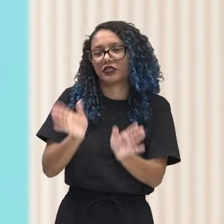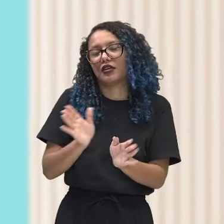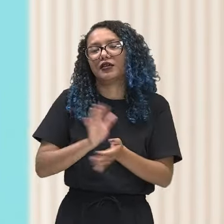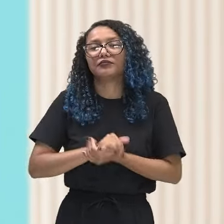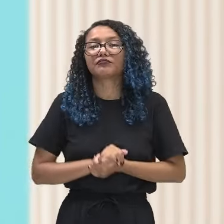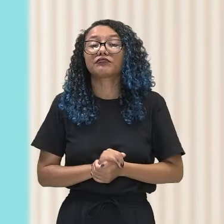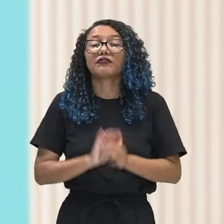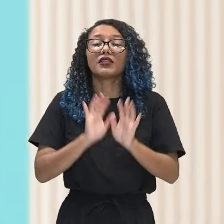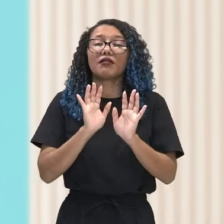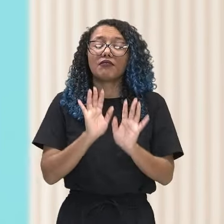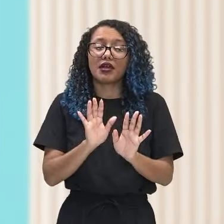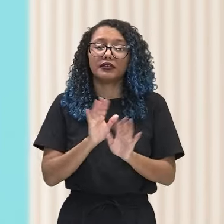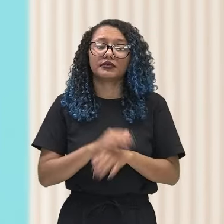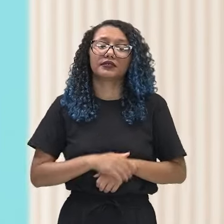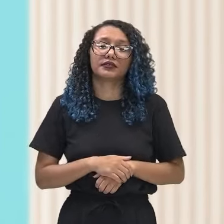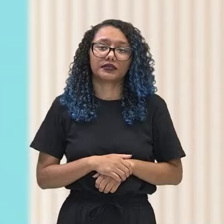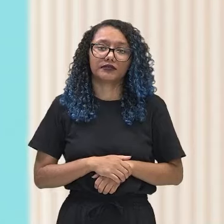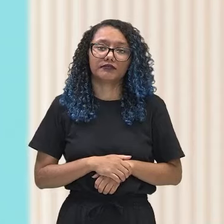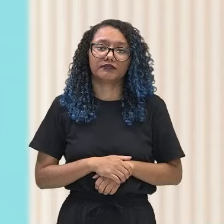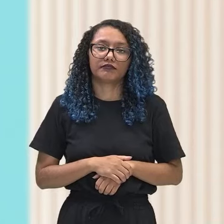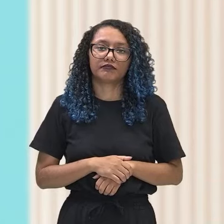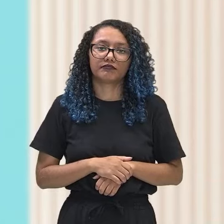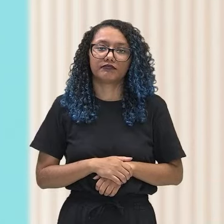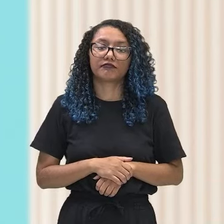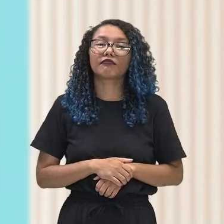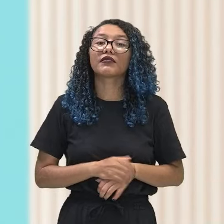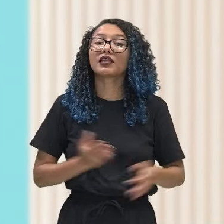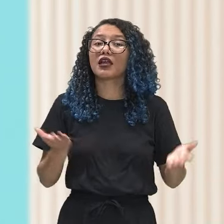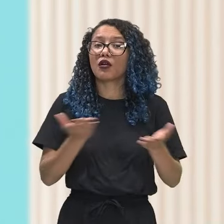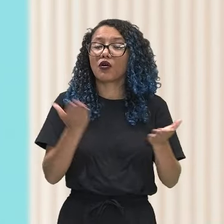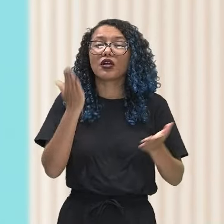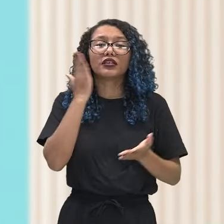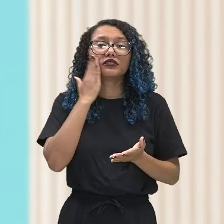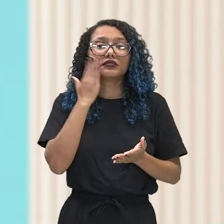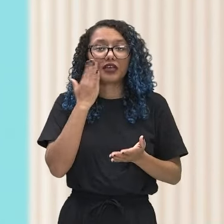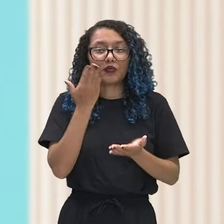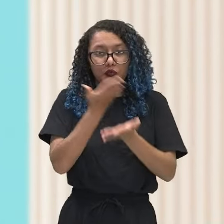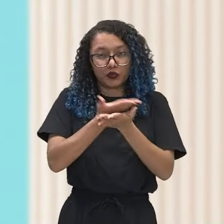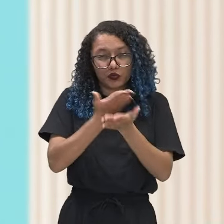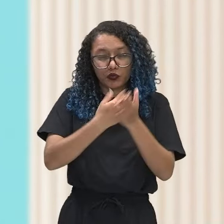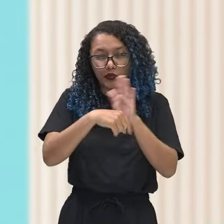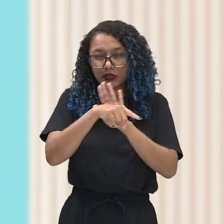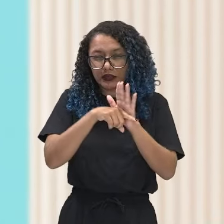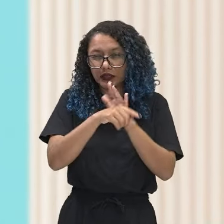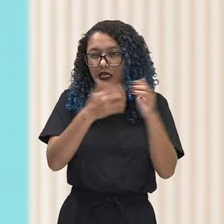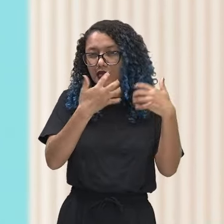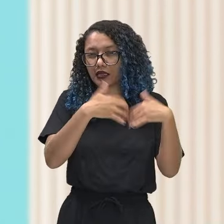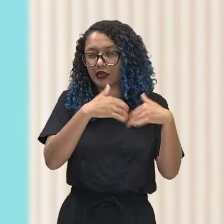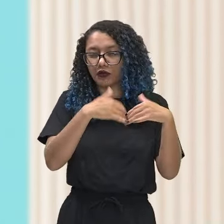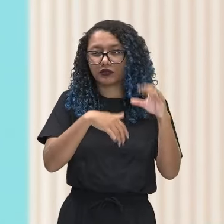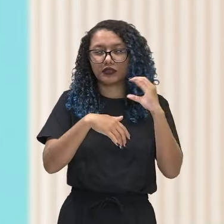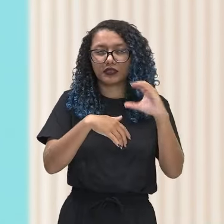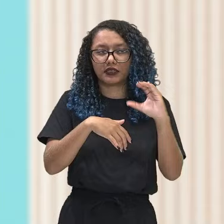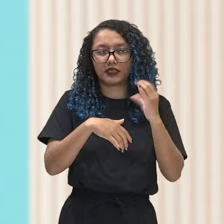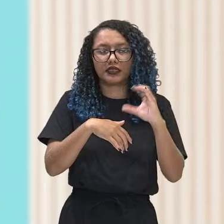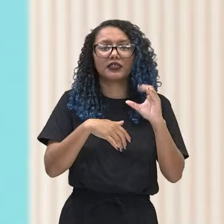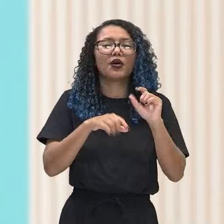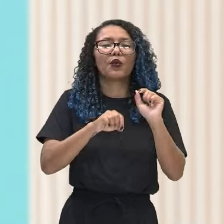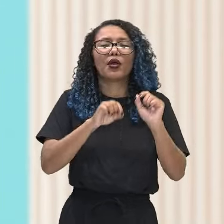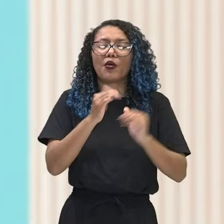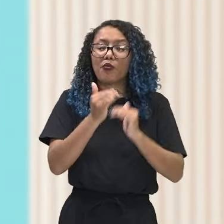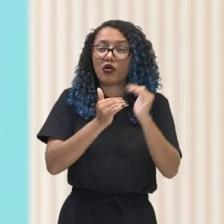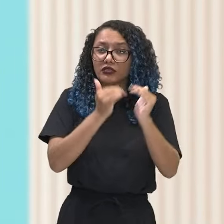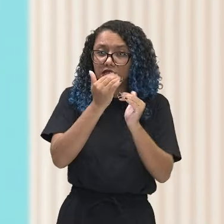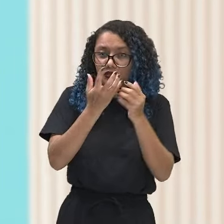No entanto, sabe-se hoje, por meio da neurociência, que o processo de desenvolvimento do cérebro